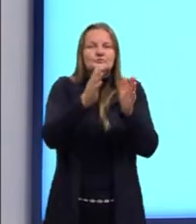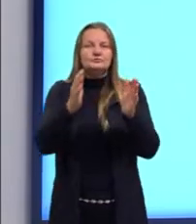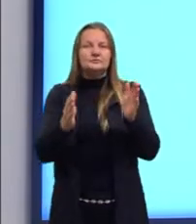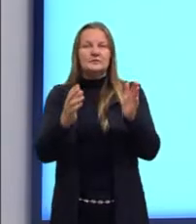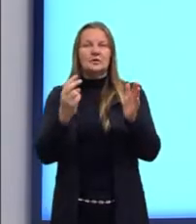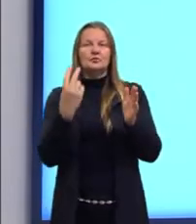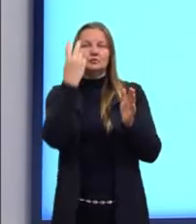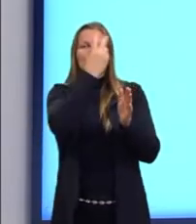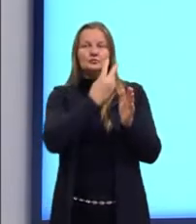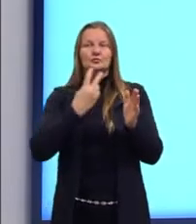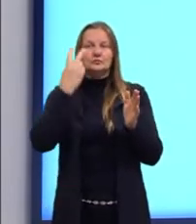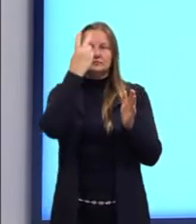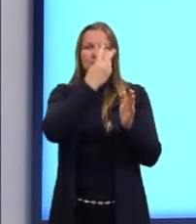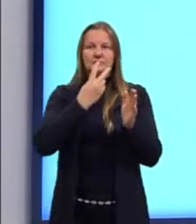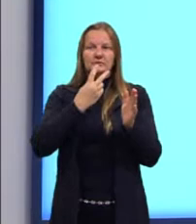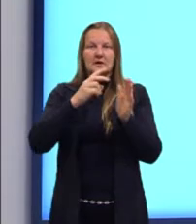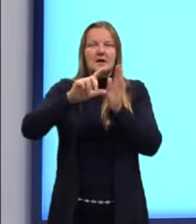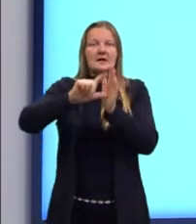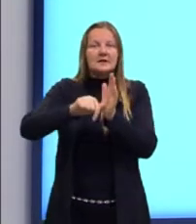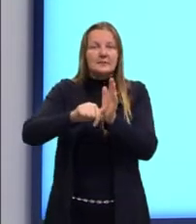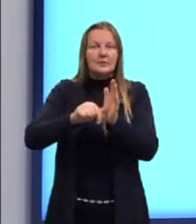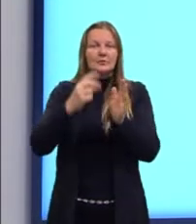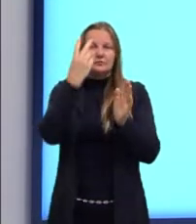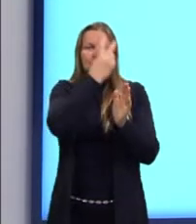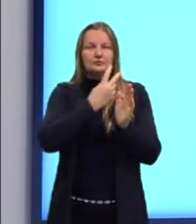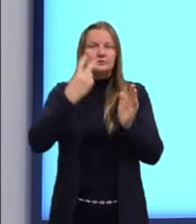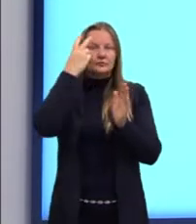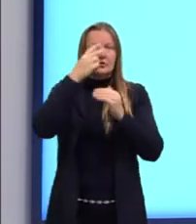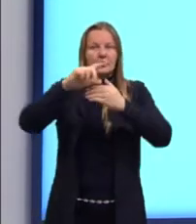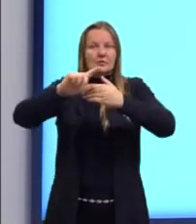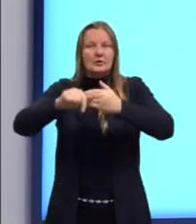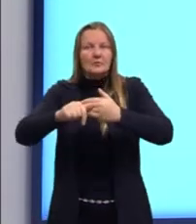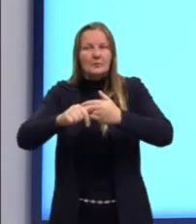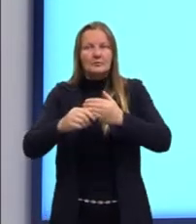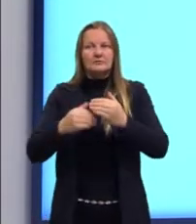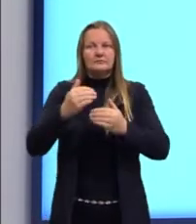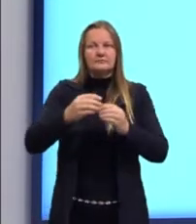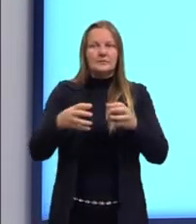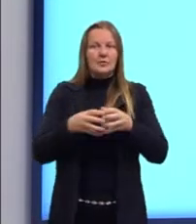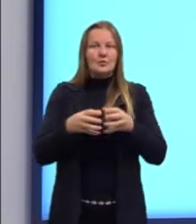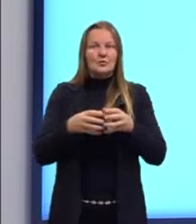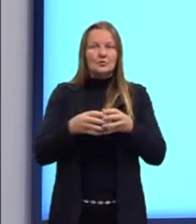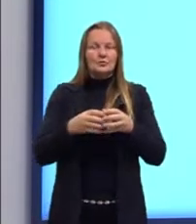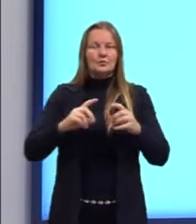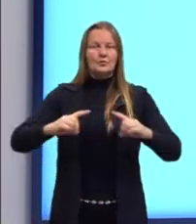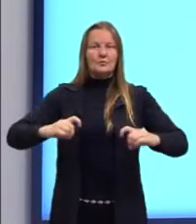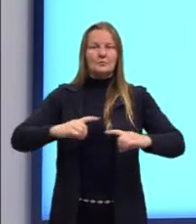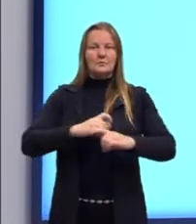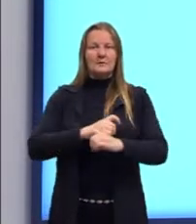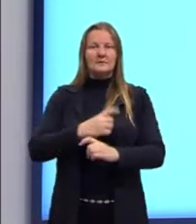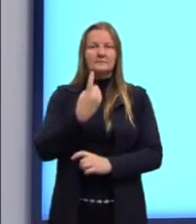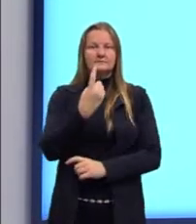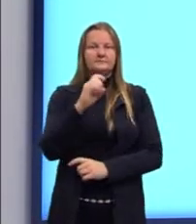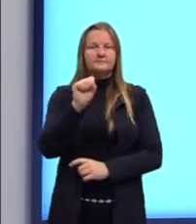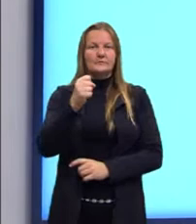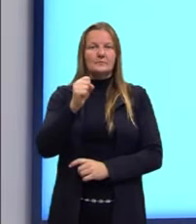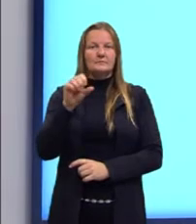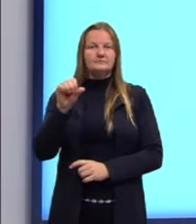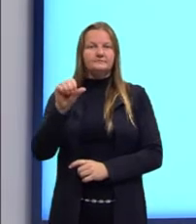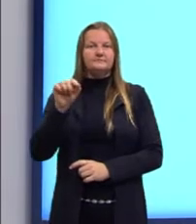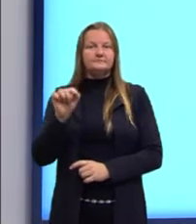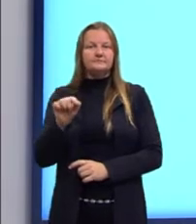de duas horas. Após esse período então, a população era de 189